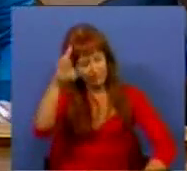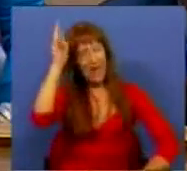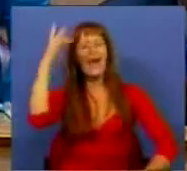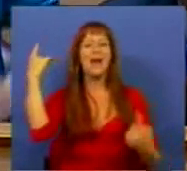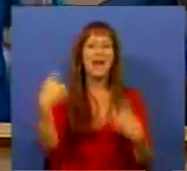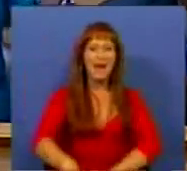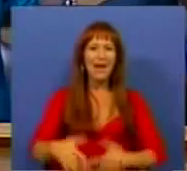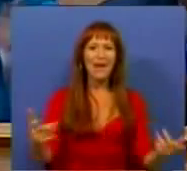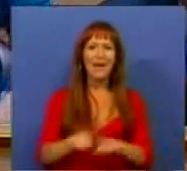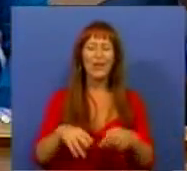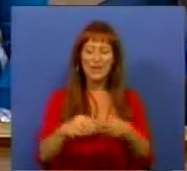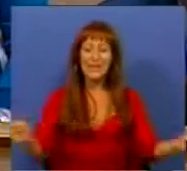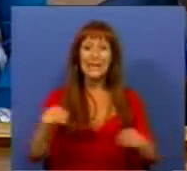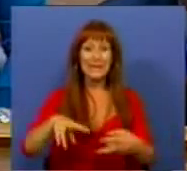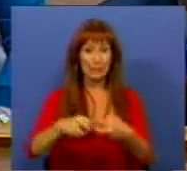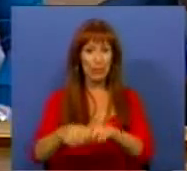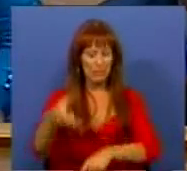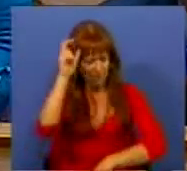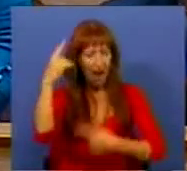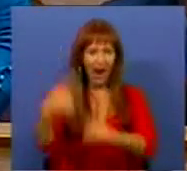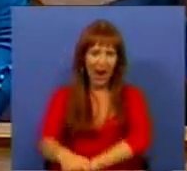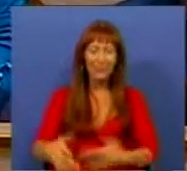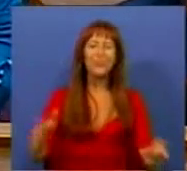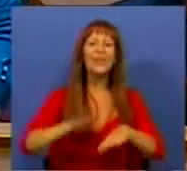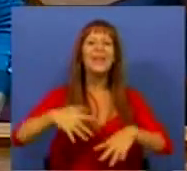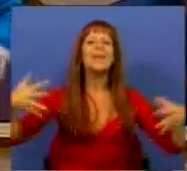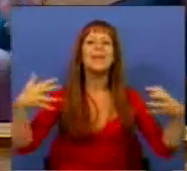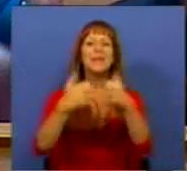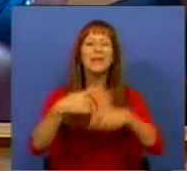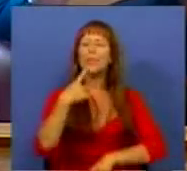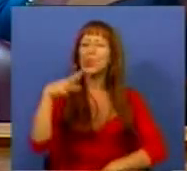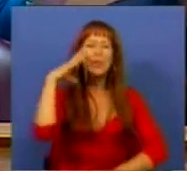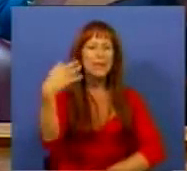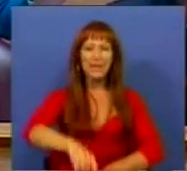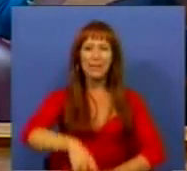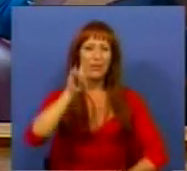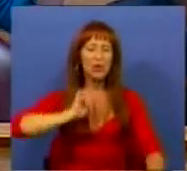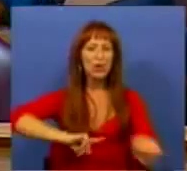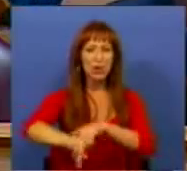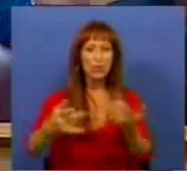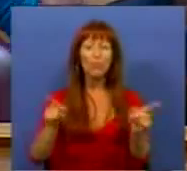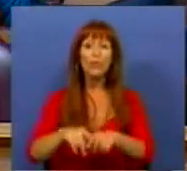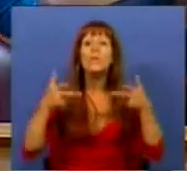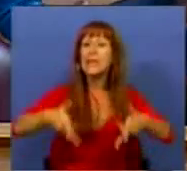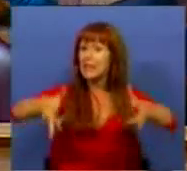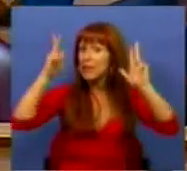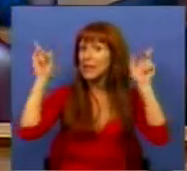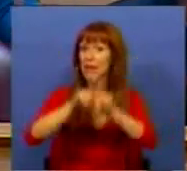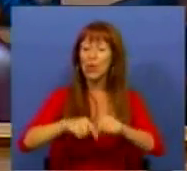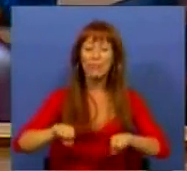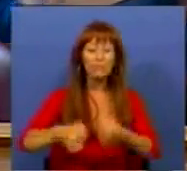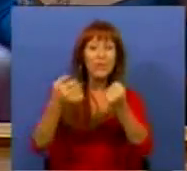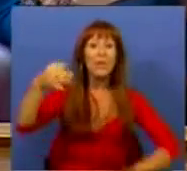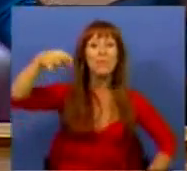e resolver este problema. Por isso, o desafio é muito simples, Sra. Deputada. A disponibilidade do